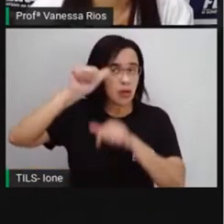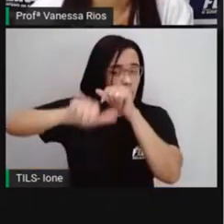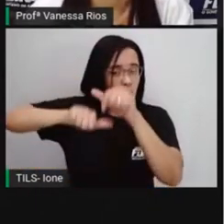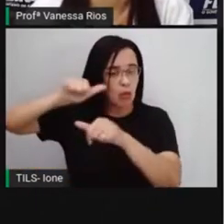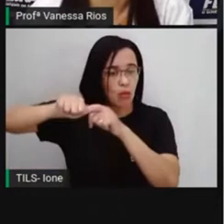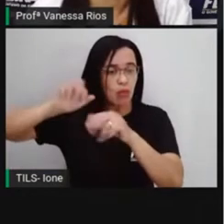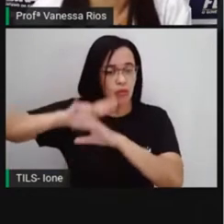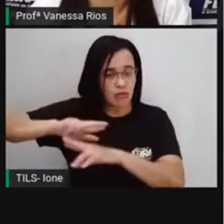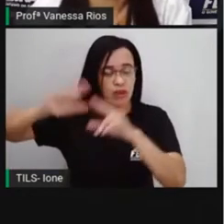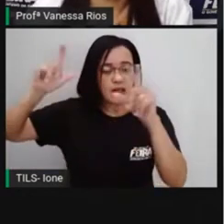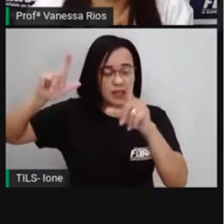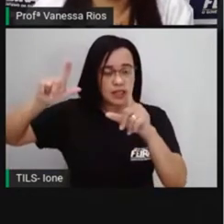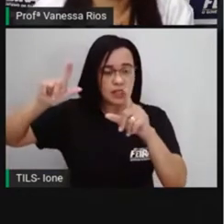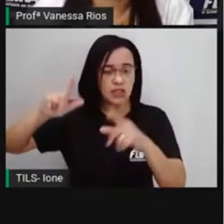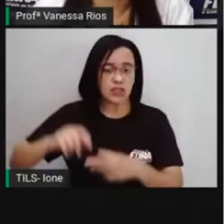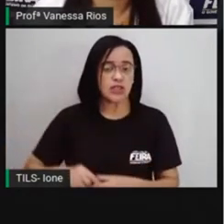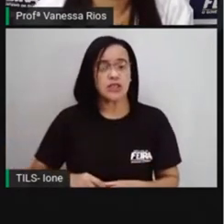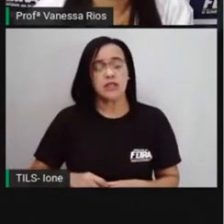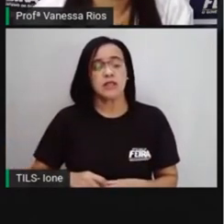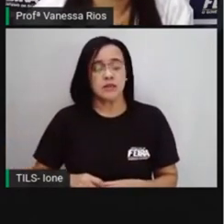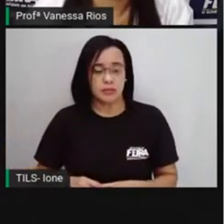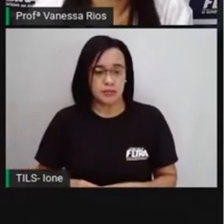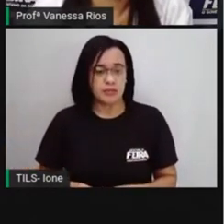de forma diferente.